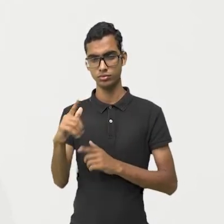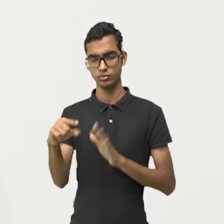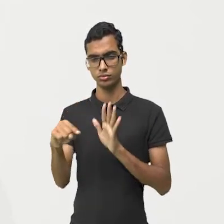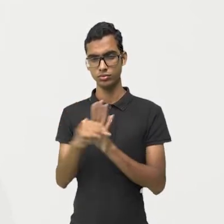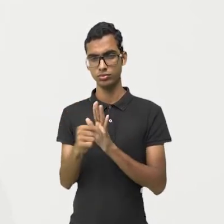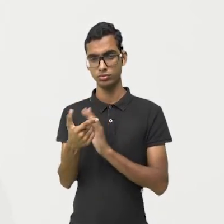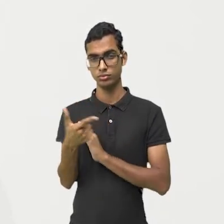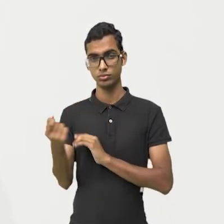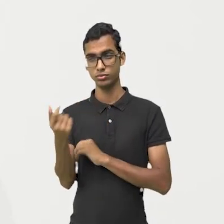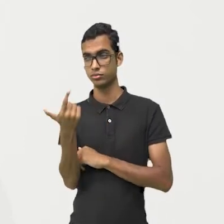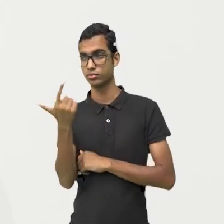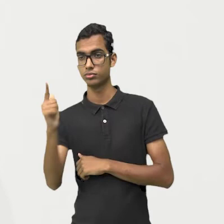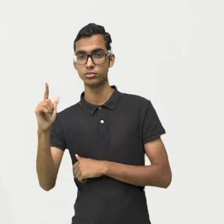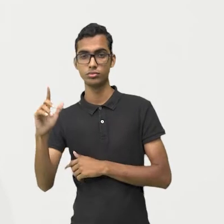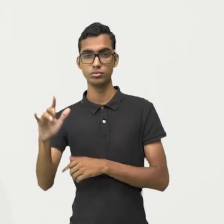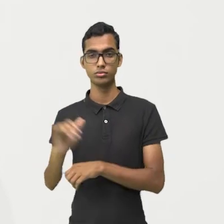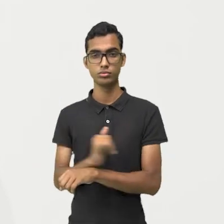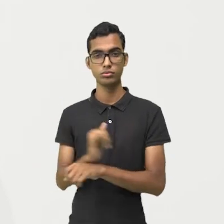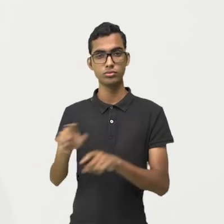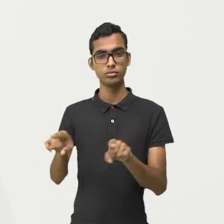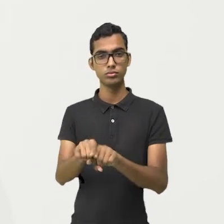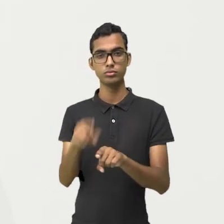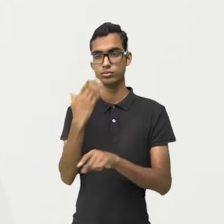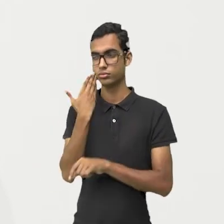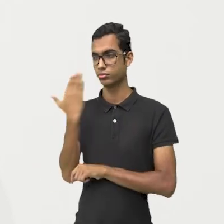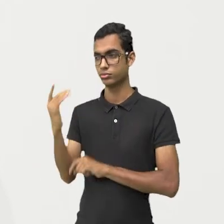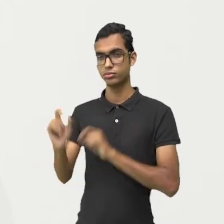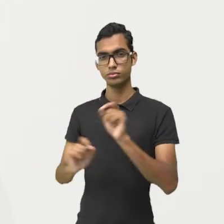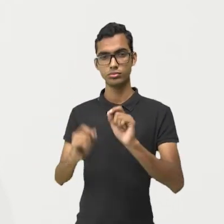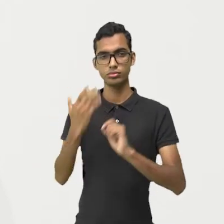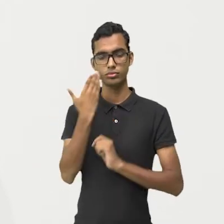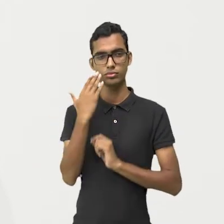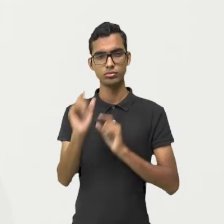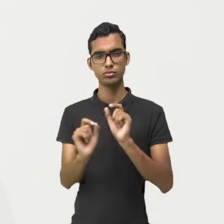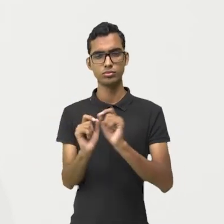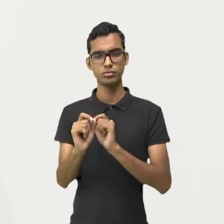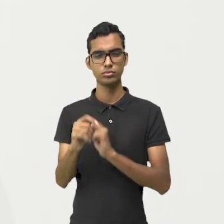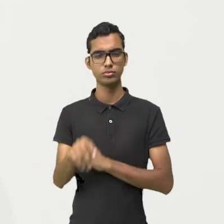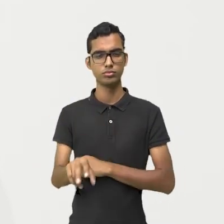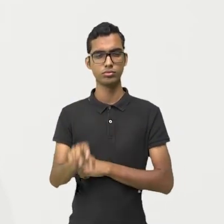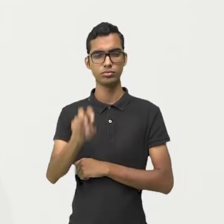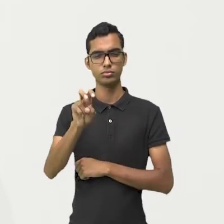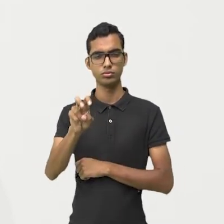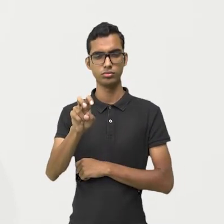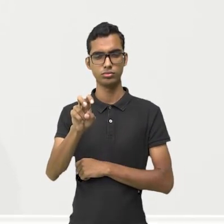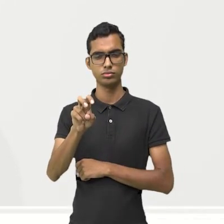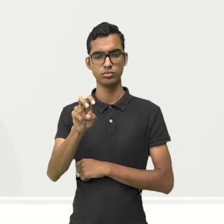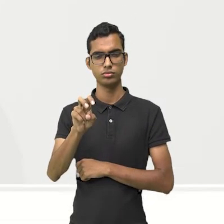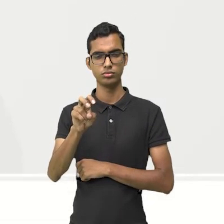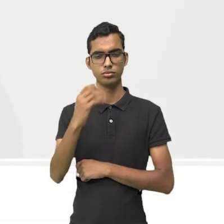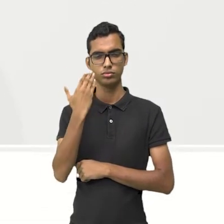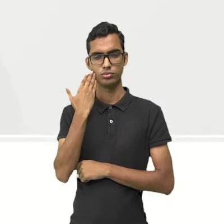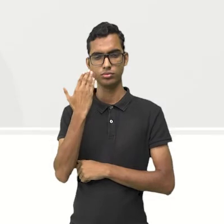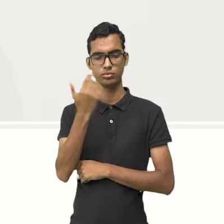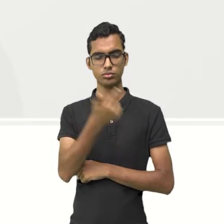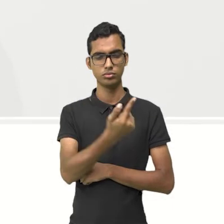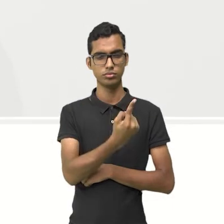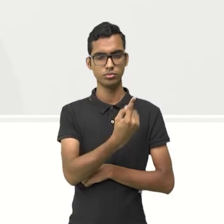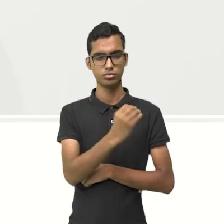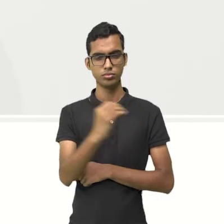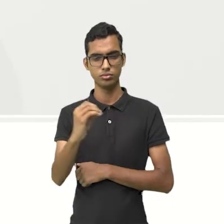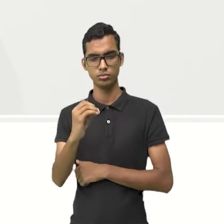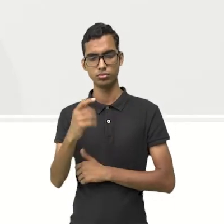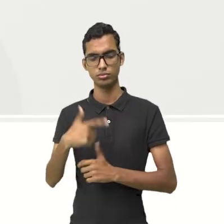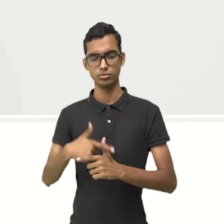Uma outra tradução aqui, ó. Uma outra tradução é a quinta parte, beleza? Beleza,